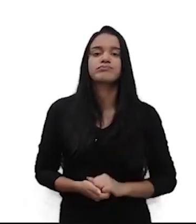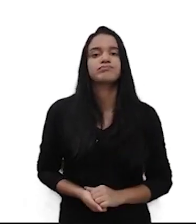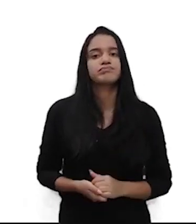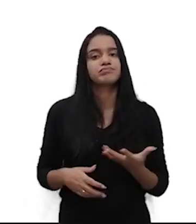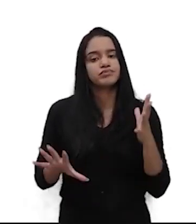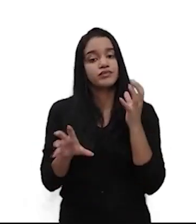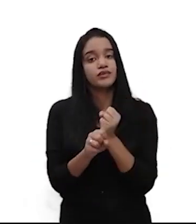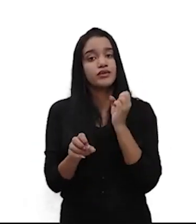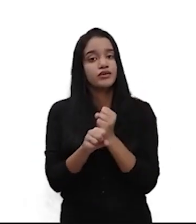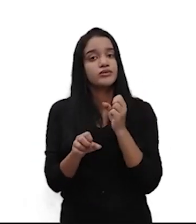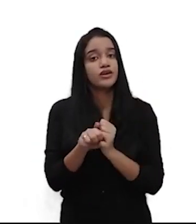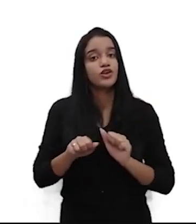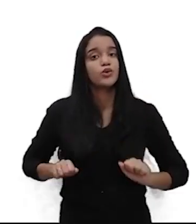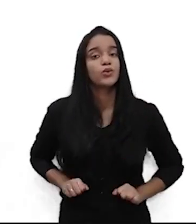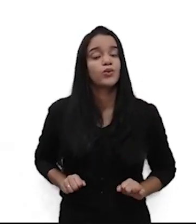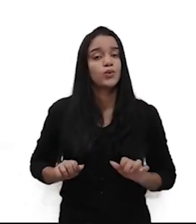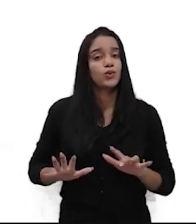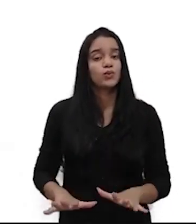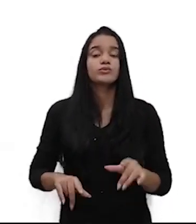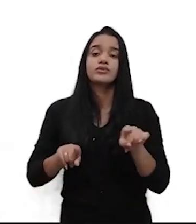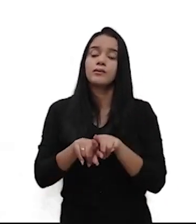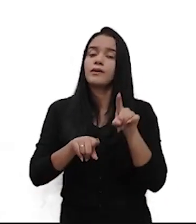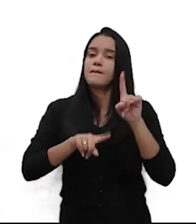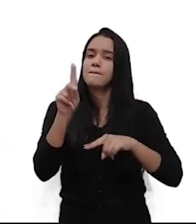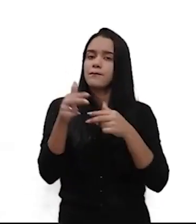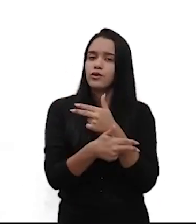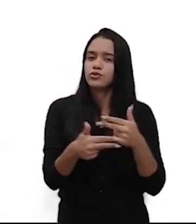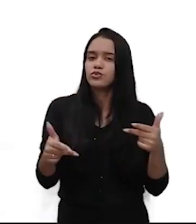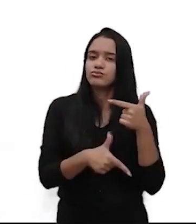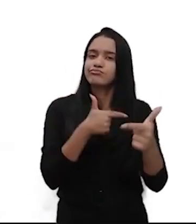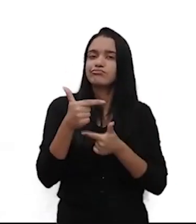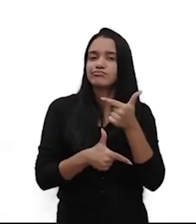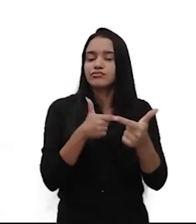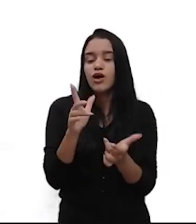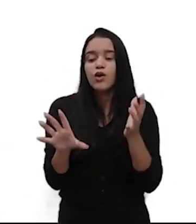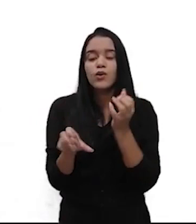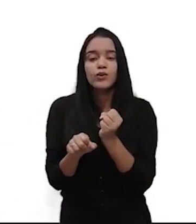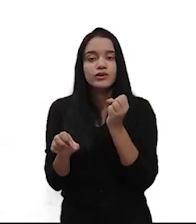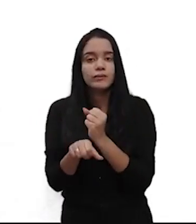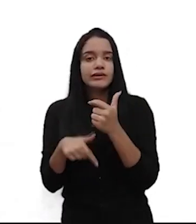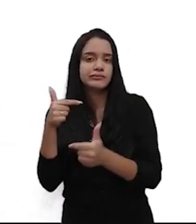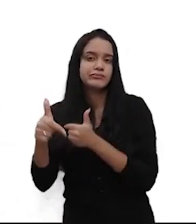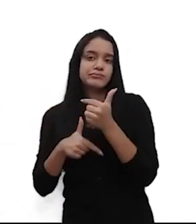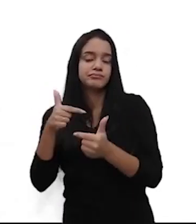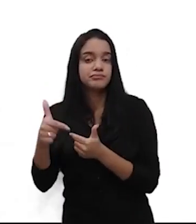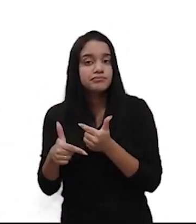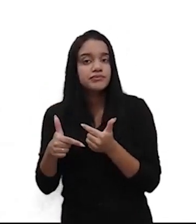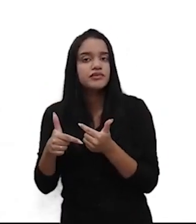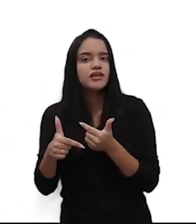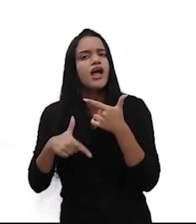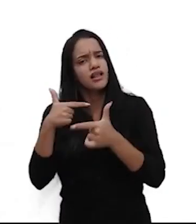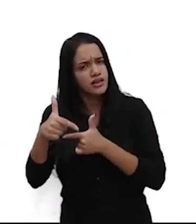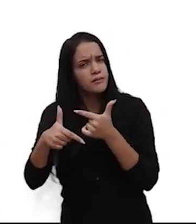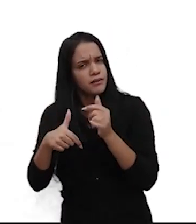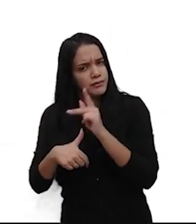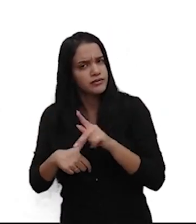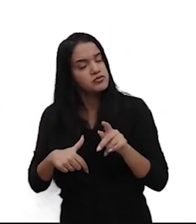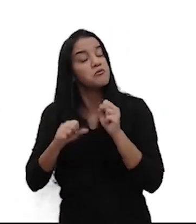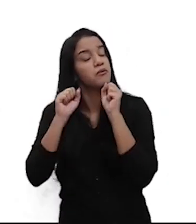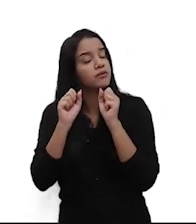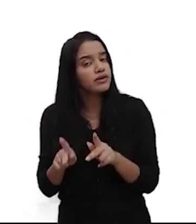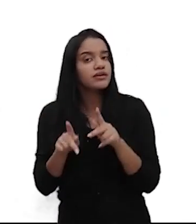Contabilize os custos por unidade, por produto, por serviço. Contabilize o serviço. Poxa, é serviço, professor. Beleza.